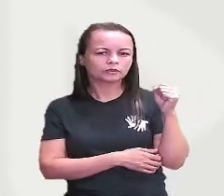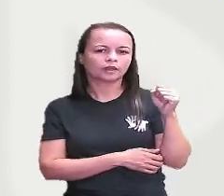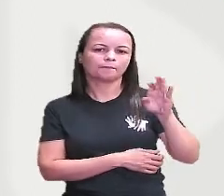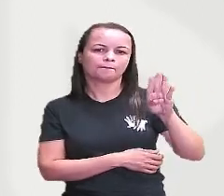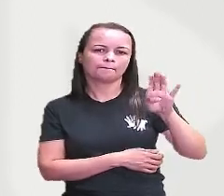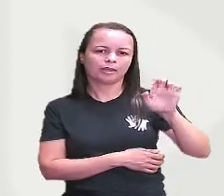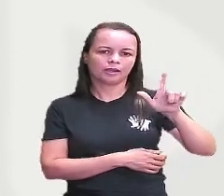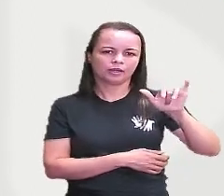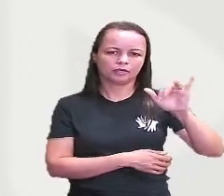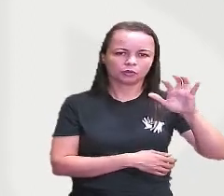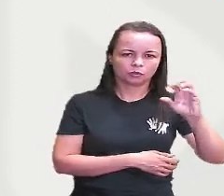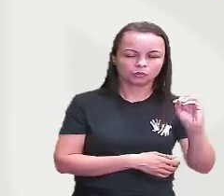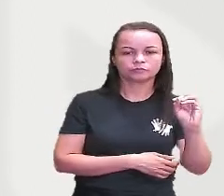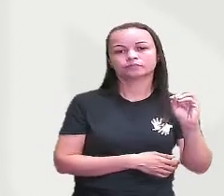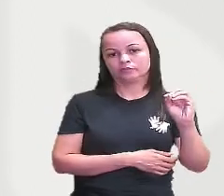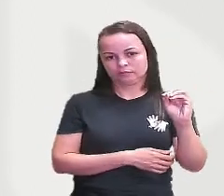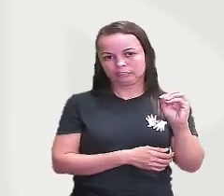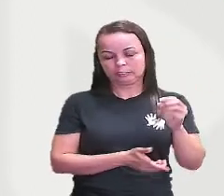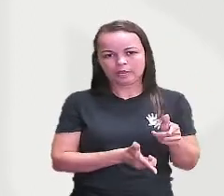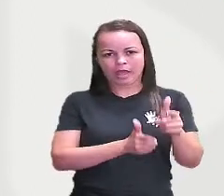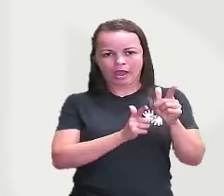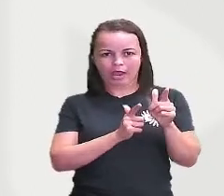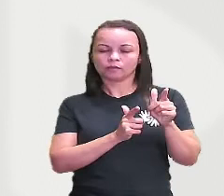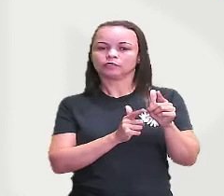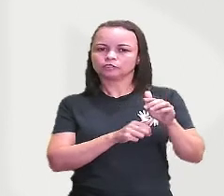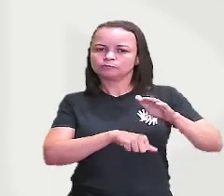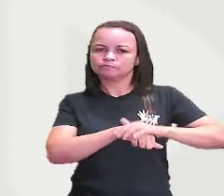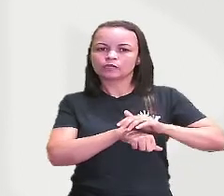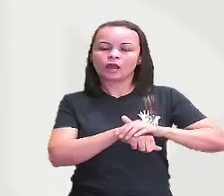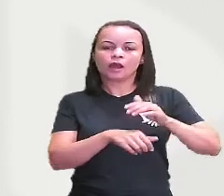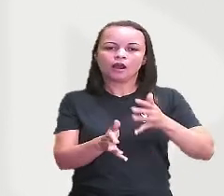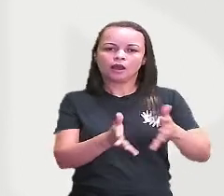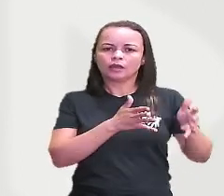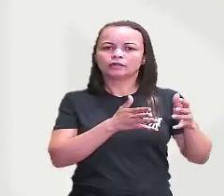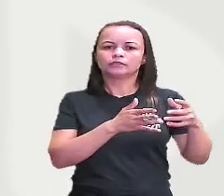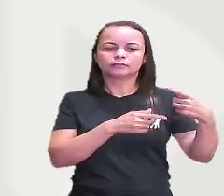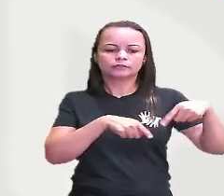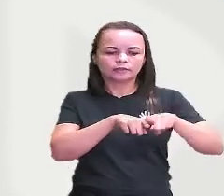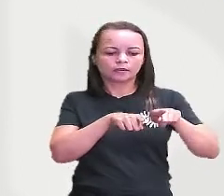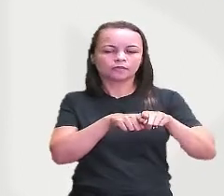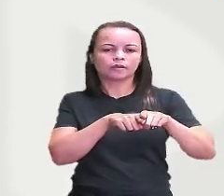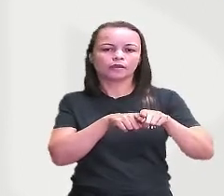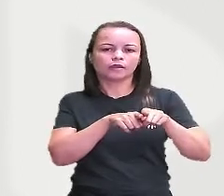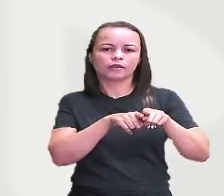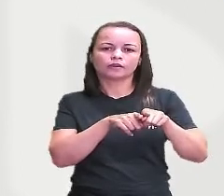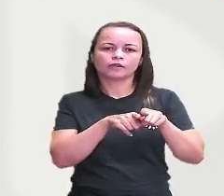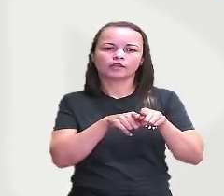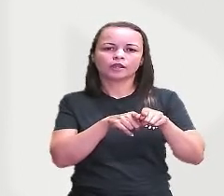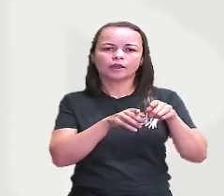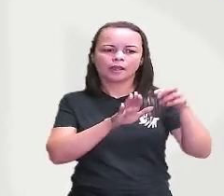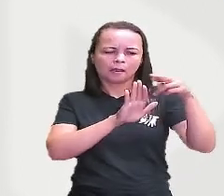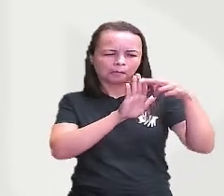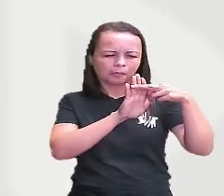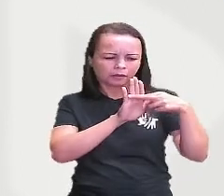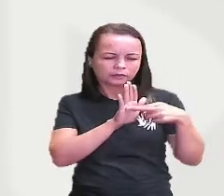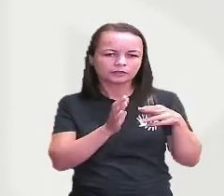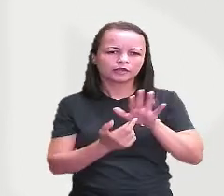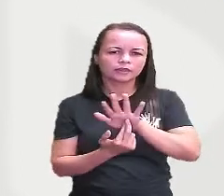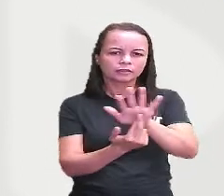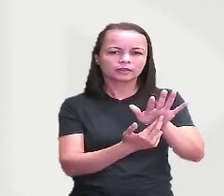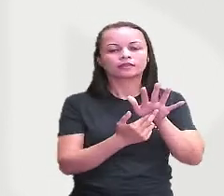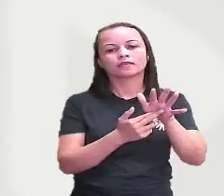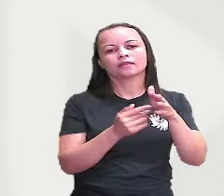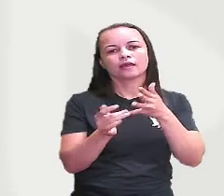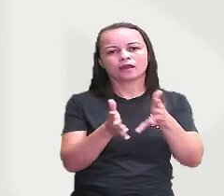armamentista na mão e ele também representava as partes várias partes da sociedade